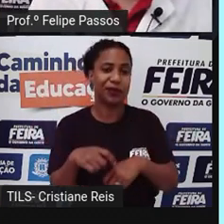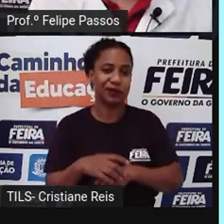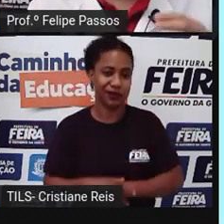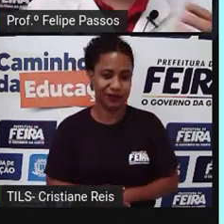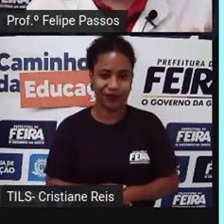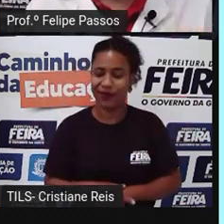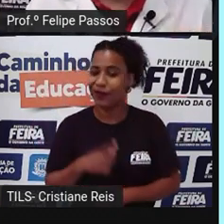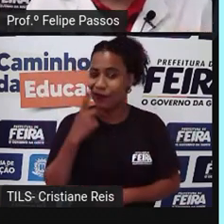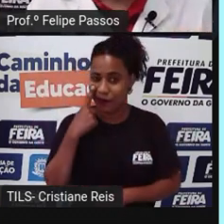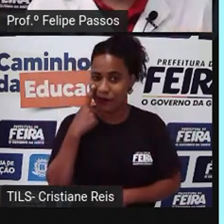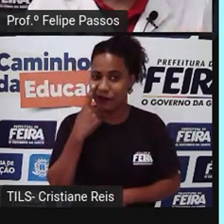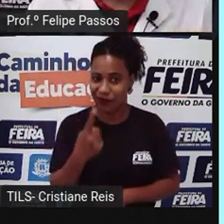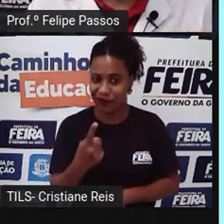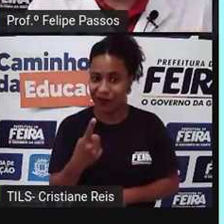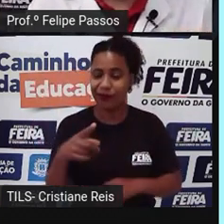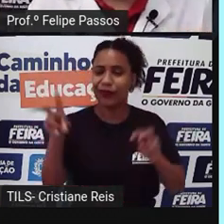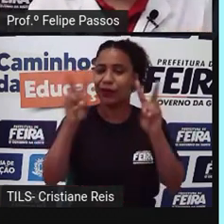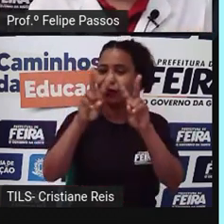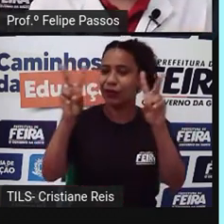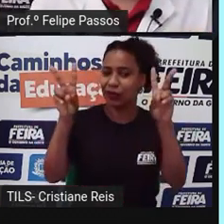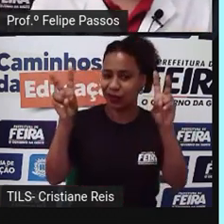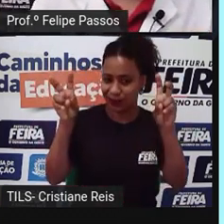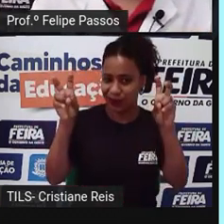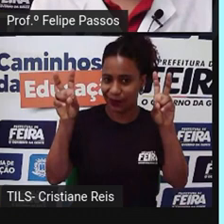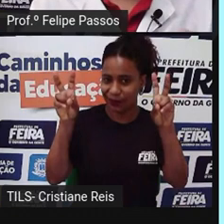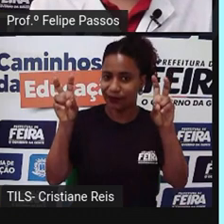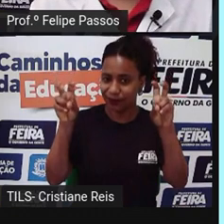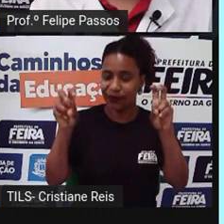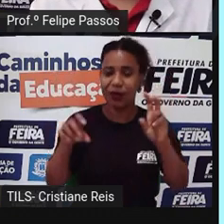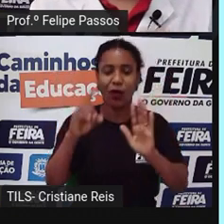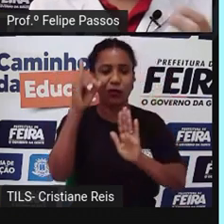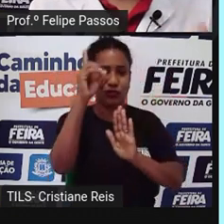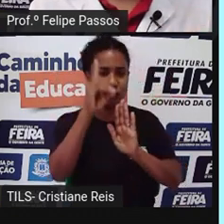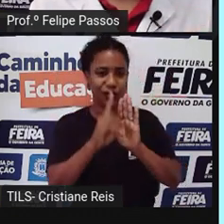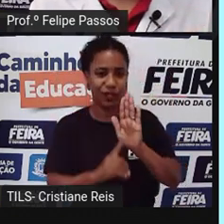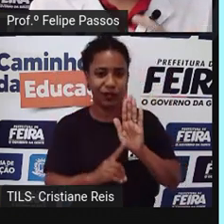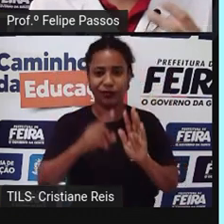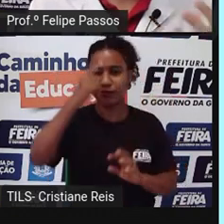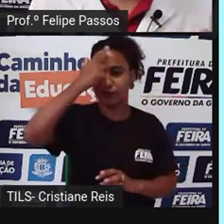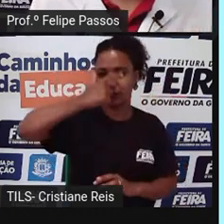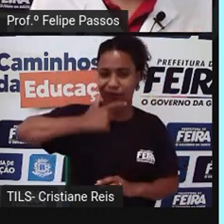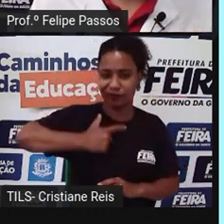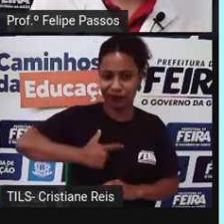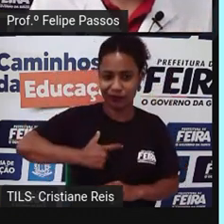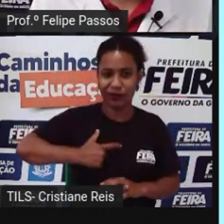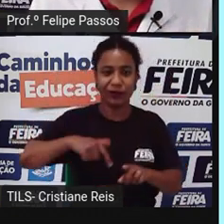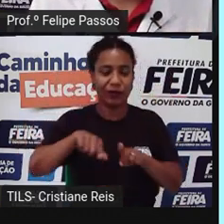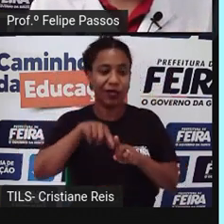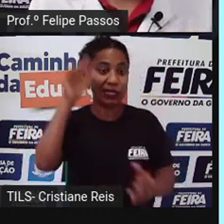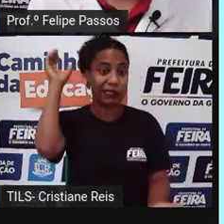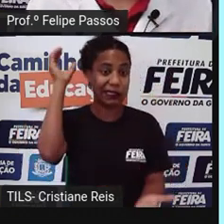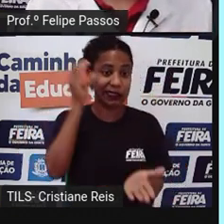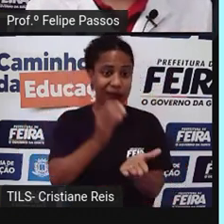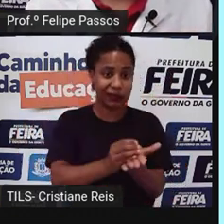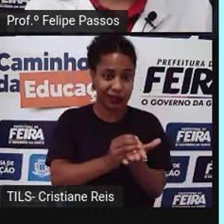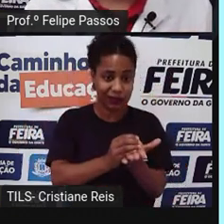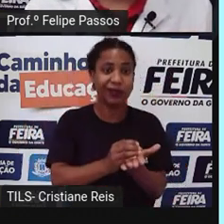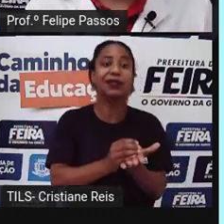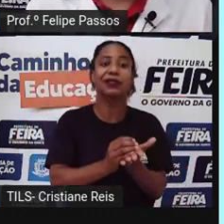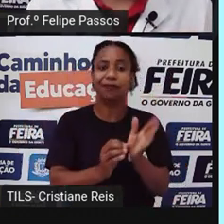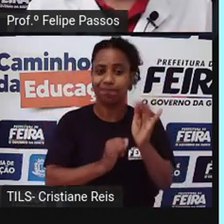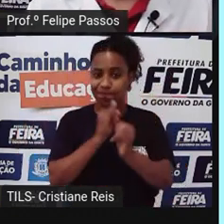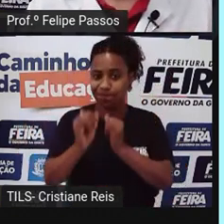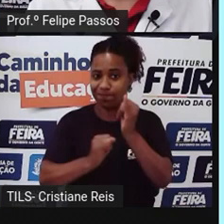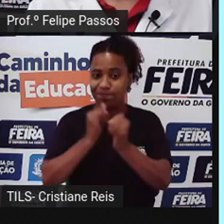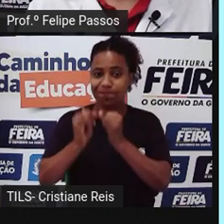conhecer um pouquinho melhor sobre esse tema. Conhecer melhor o que está por trás de crime cibernético, direito de